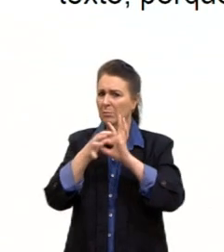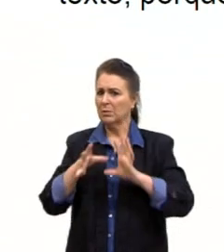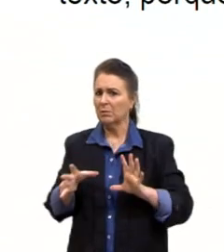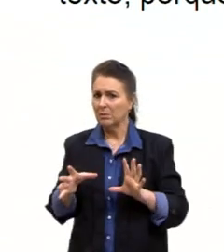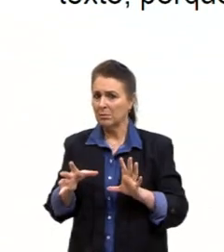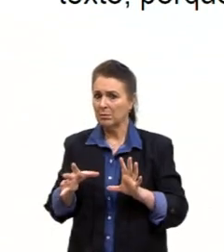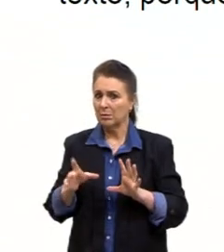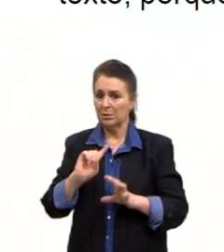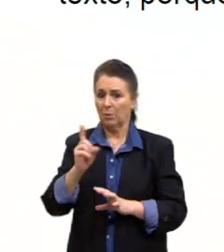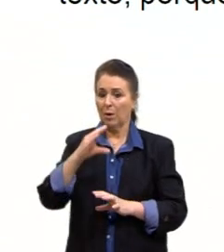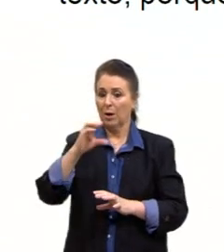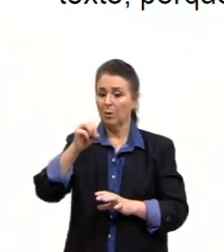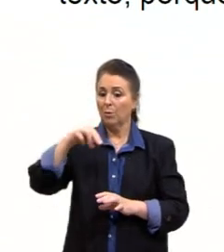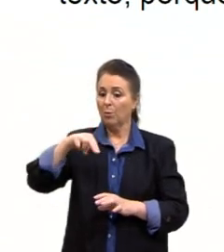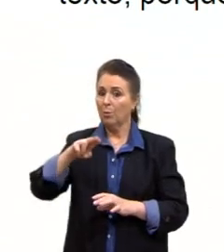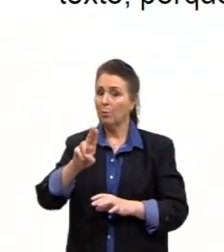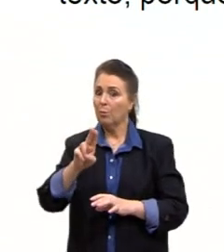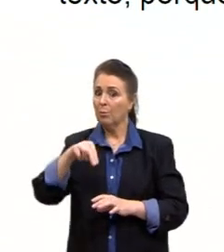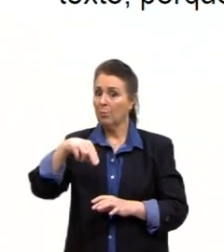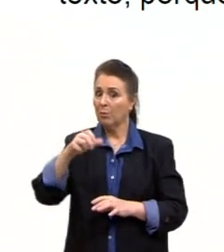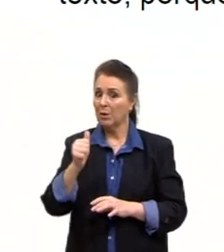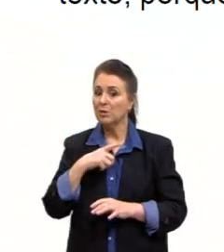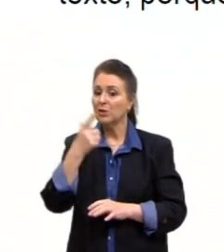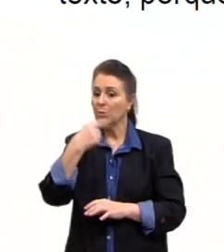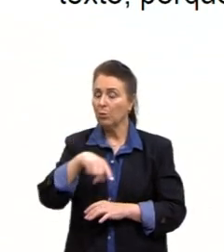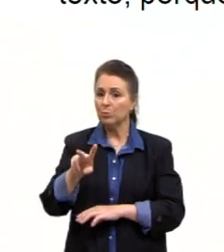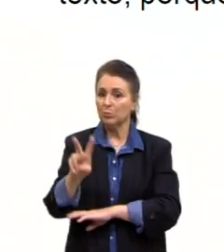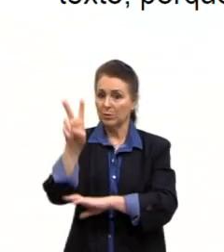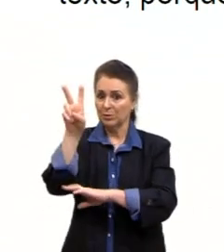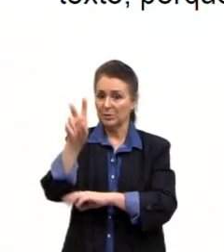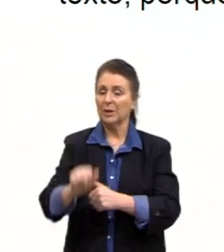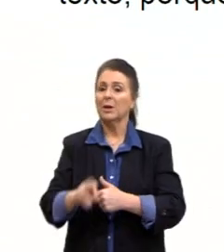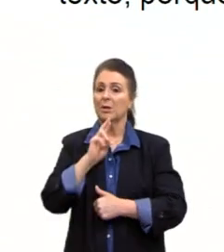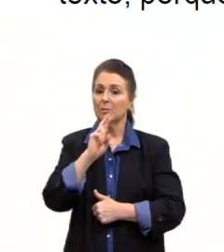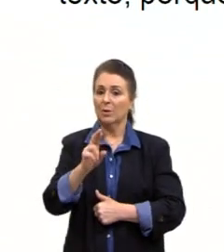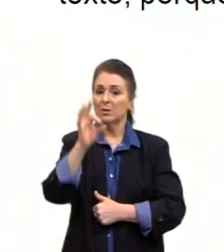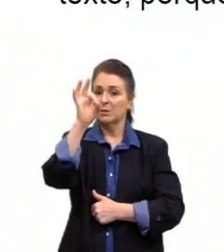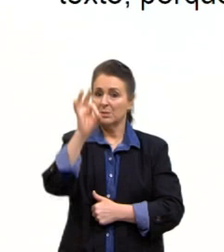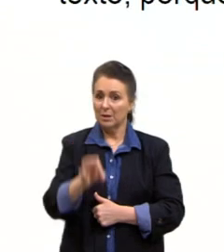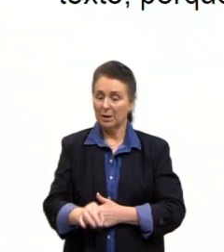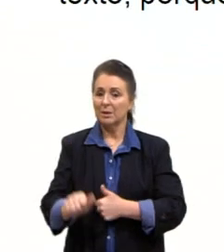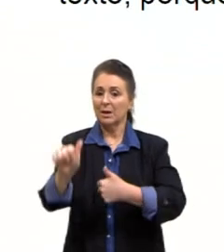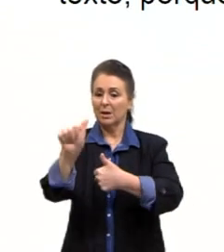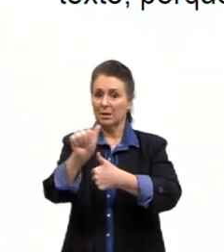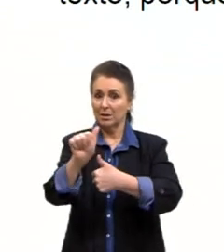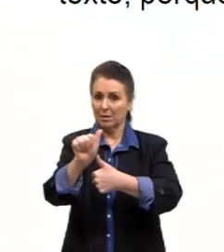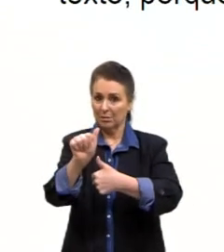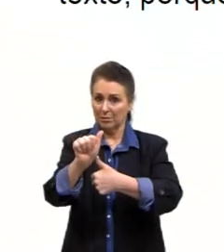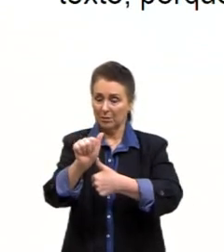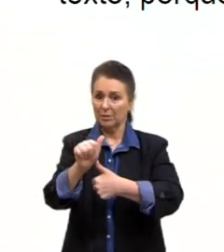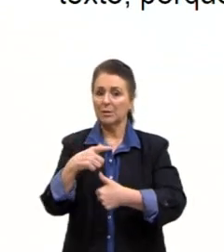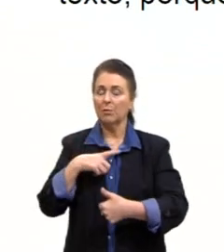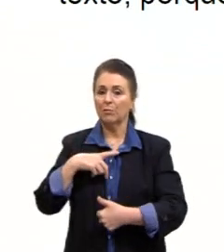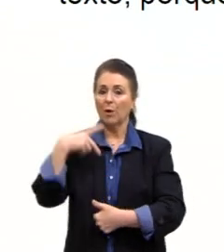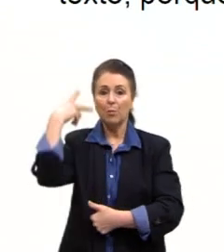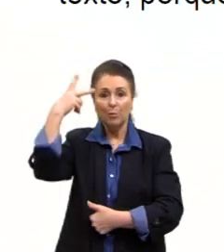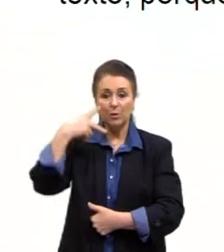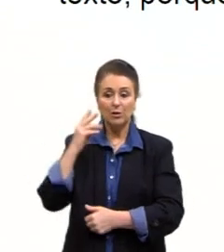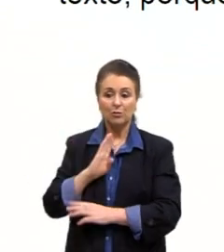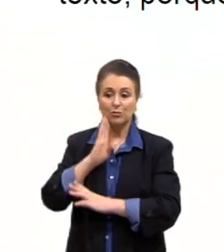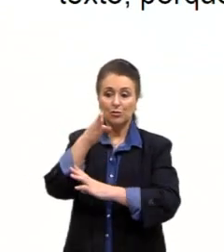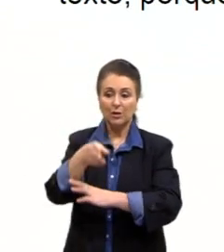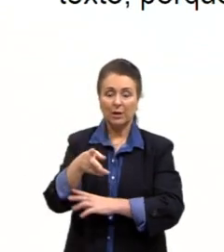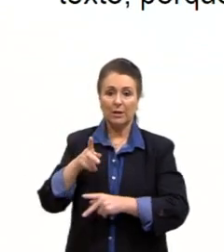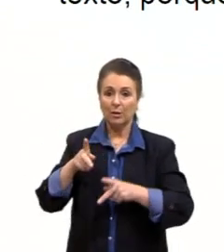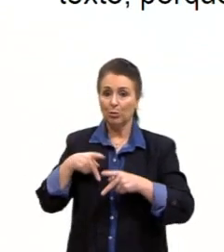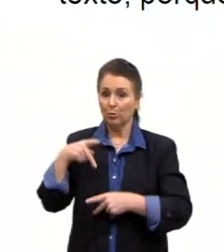comuna eram outros. Então, a resposta é a A. A comuna instituiu a participação política direta do povo enquanto ela